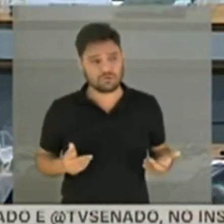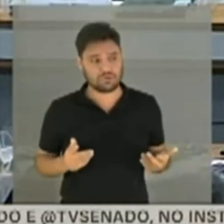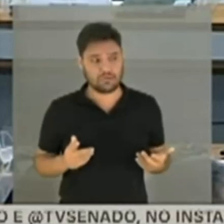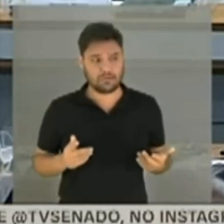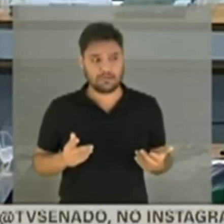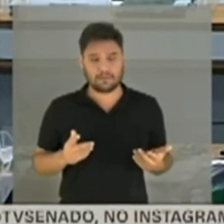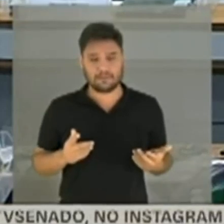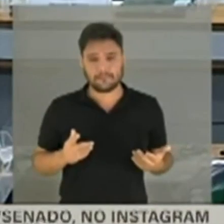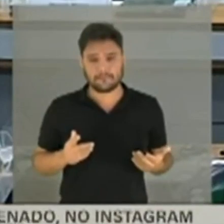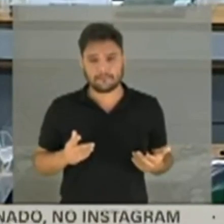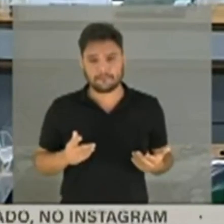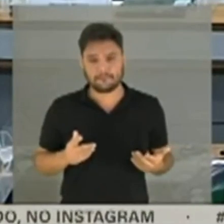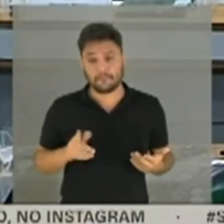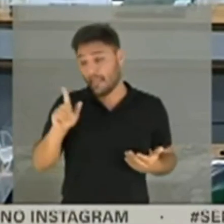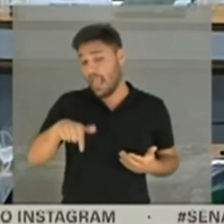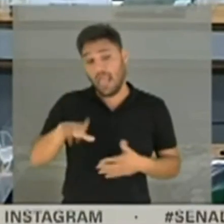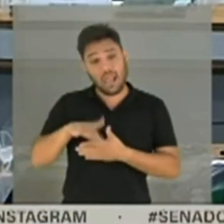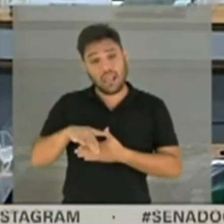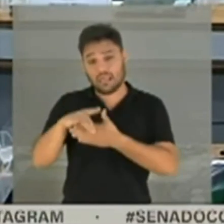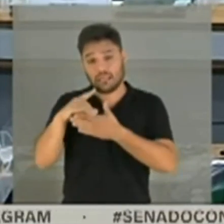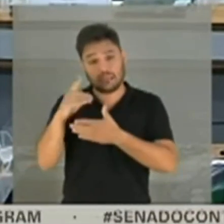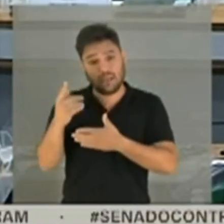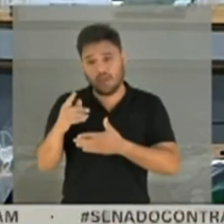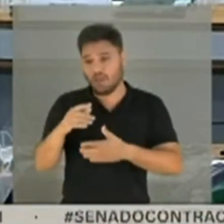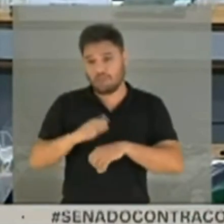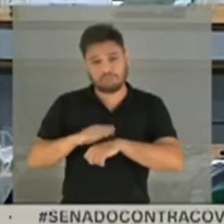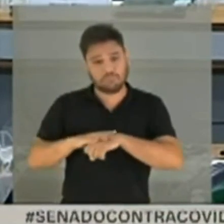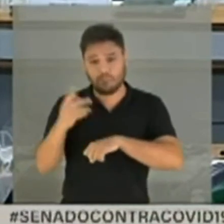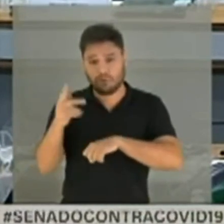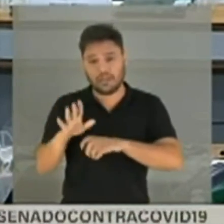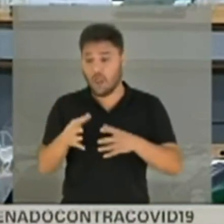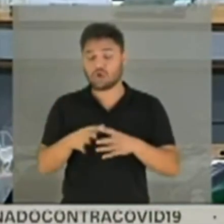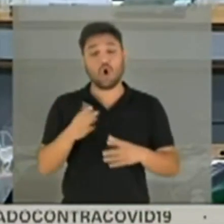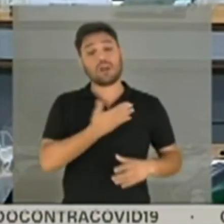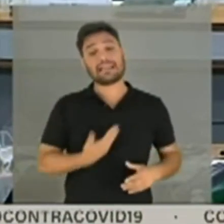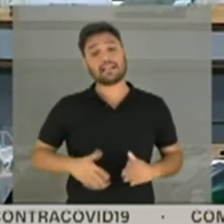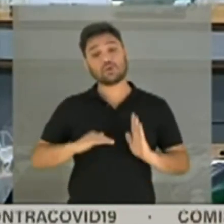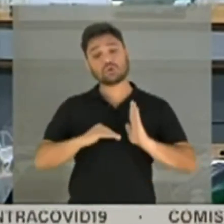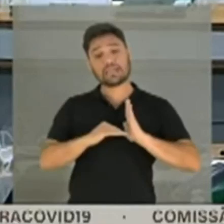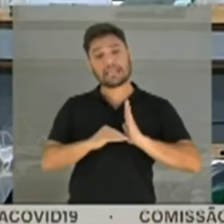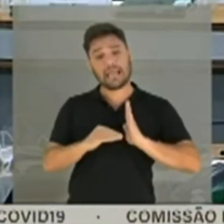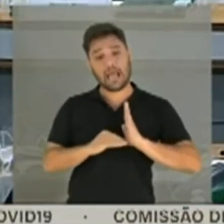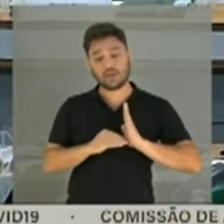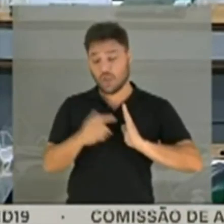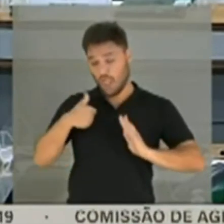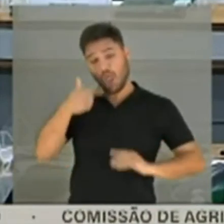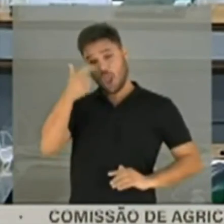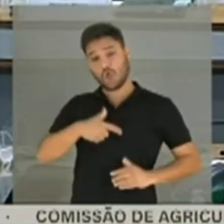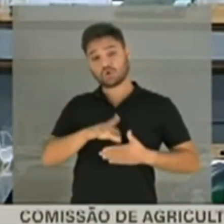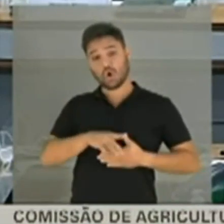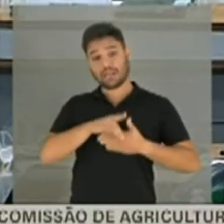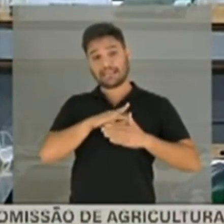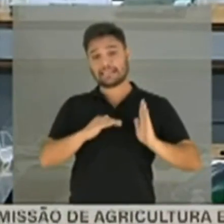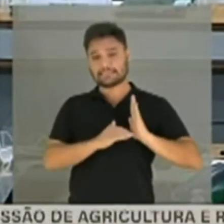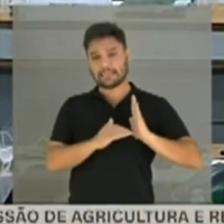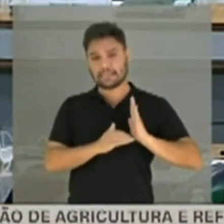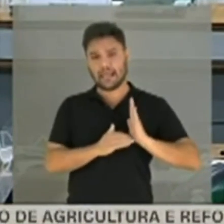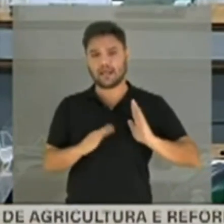Sr. Fernando Bezerra. Ele é liderado por Vossa Excelência. líder do governo no Senado Federal. Não faça essa generalização. Então